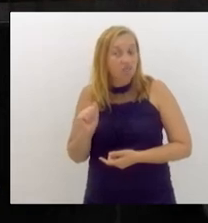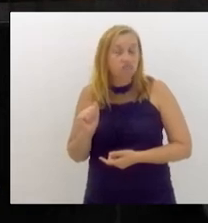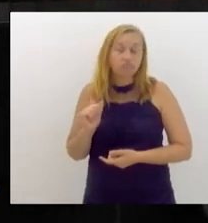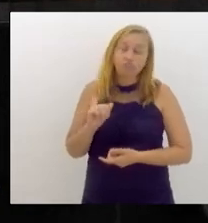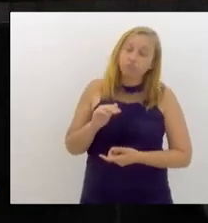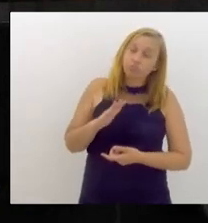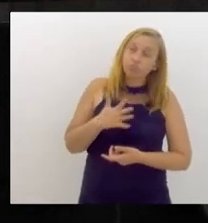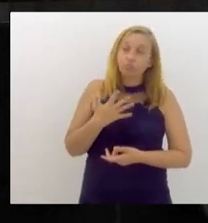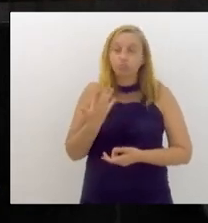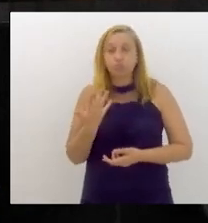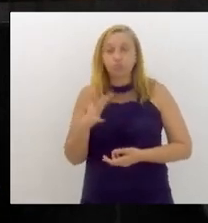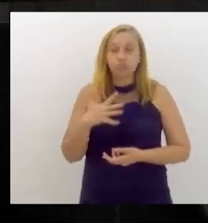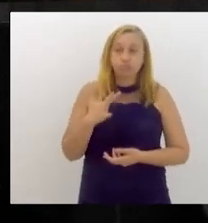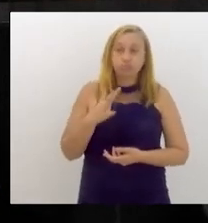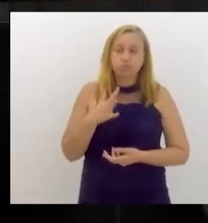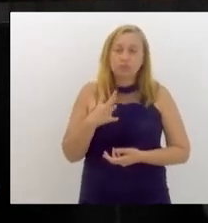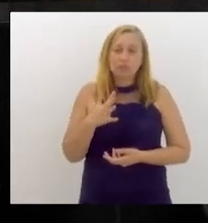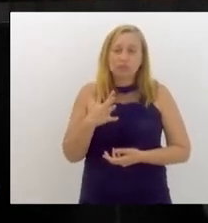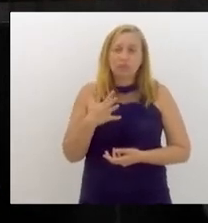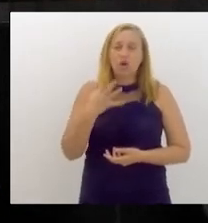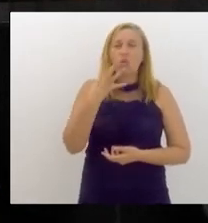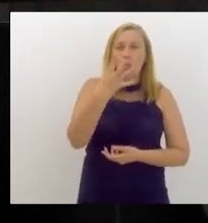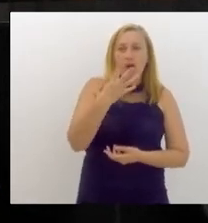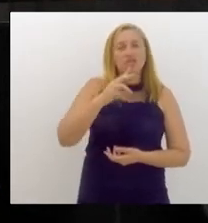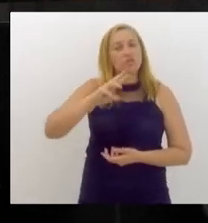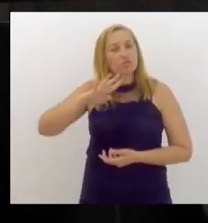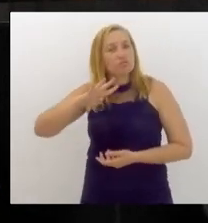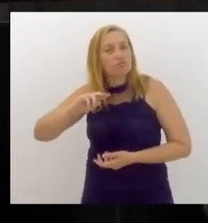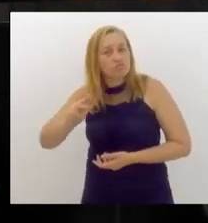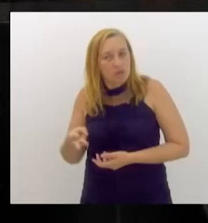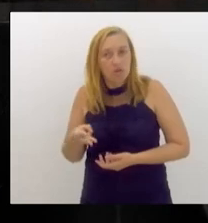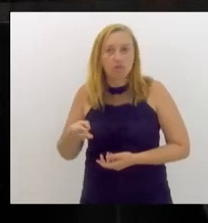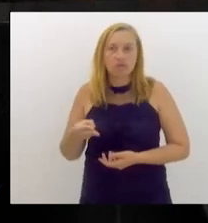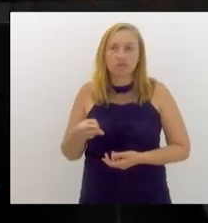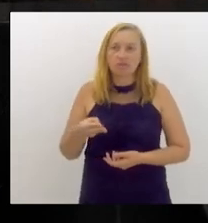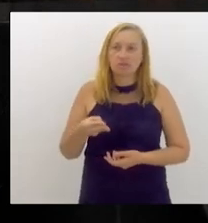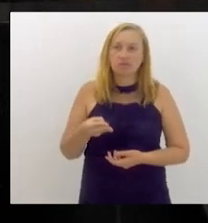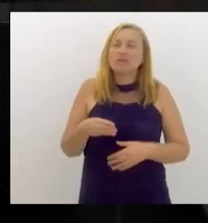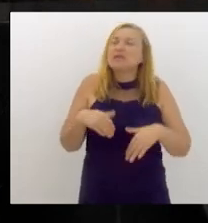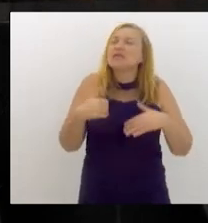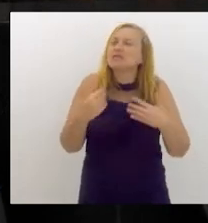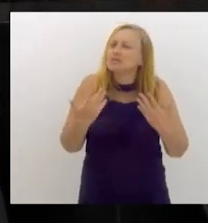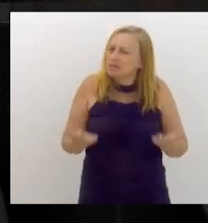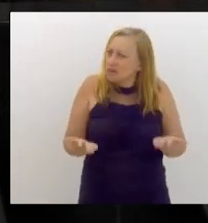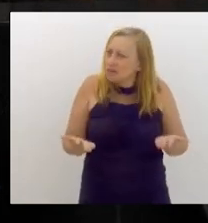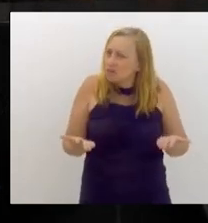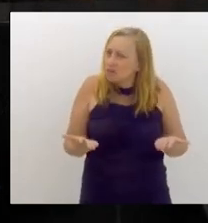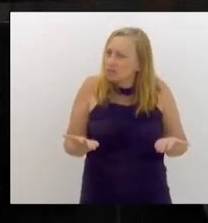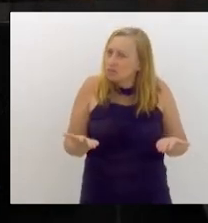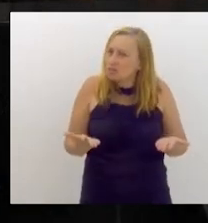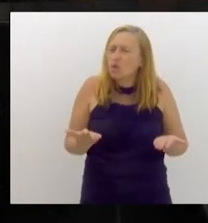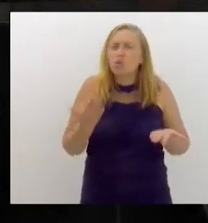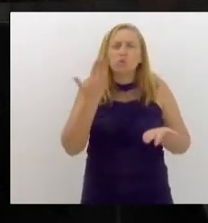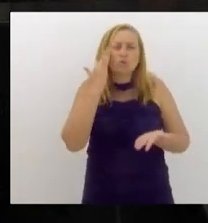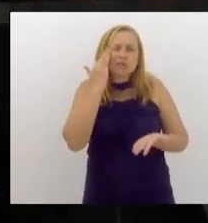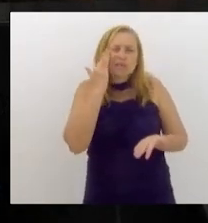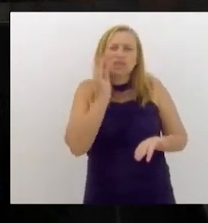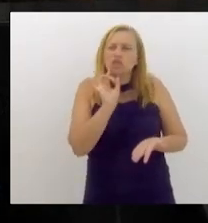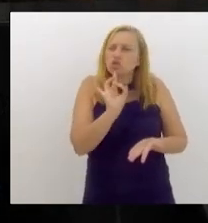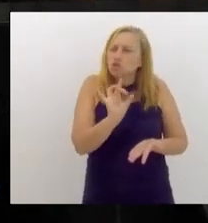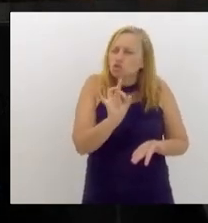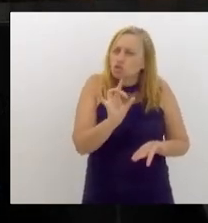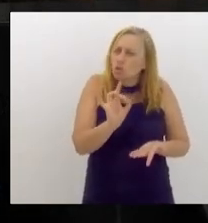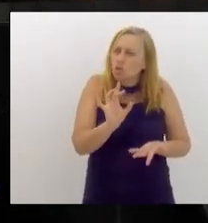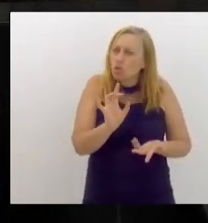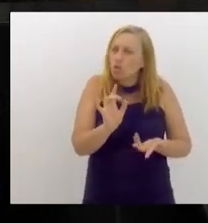são aproximadamente R$ 4 bilhões. Eu estou dando as grandes só para entender essas